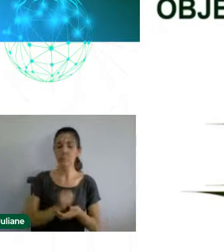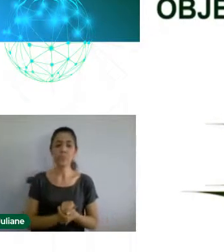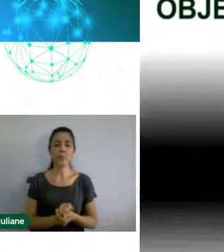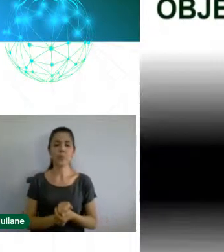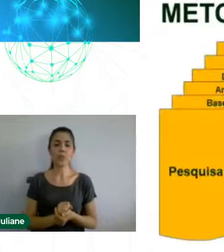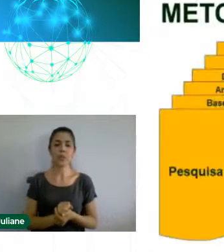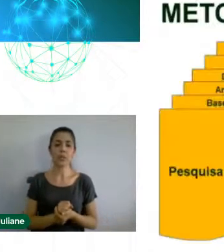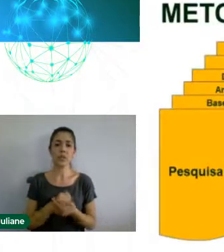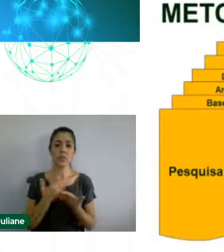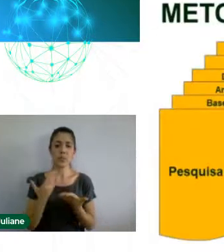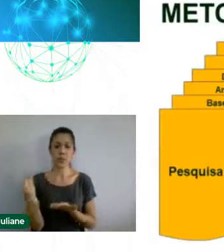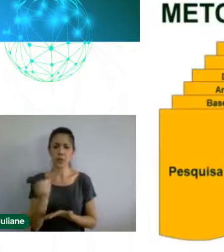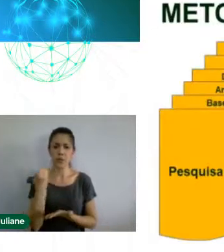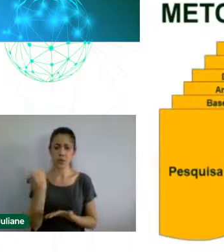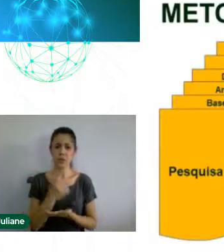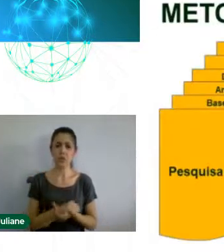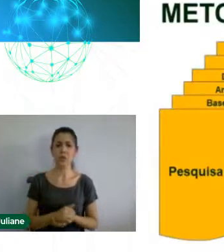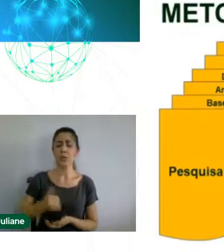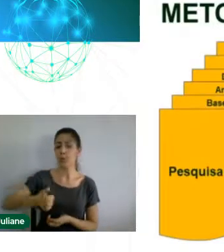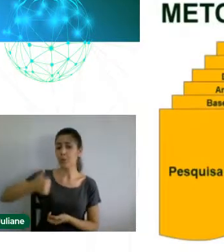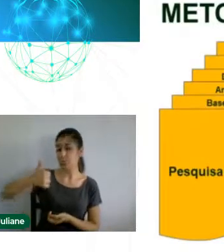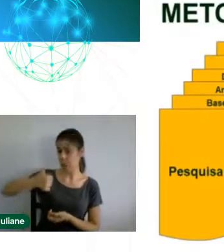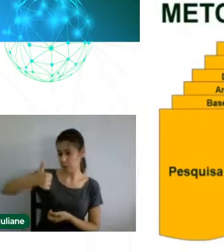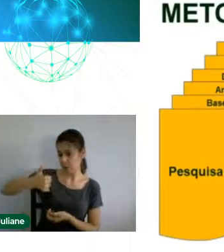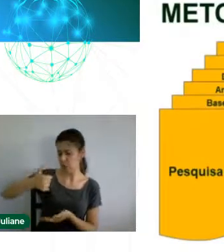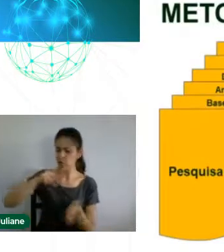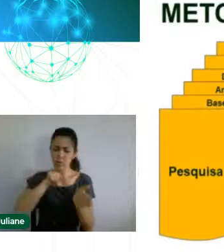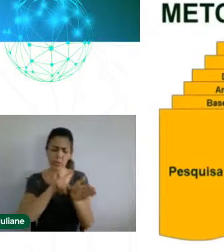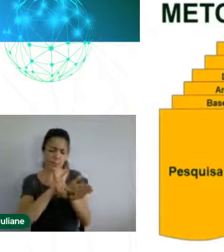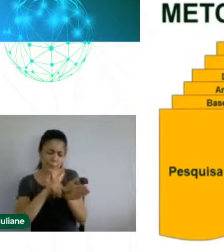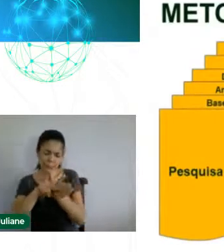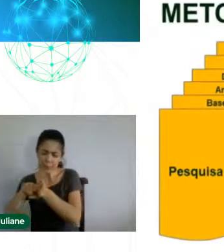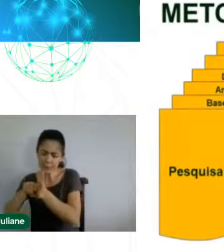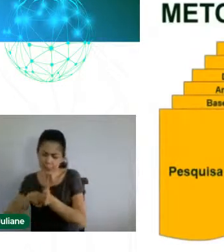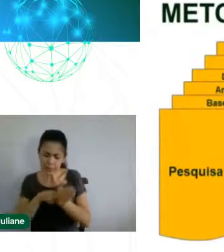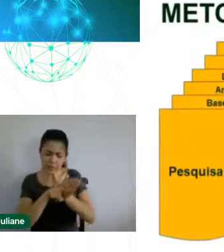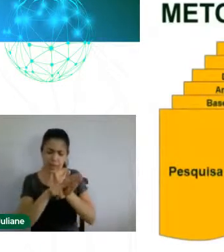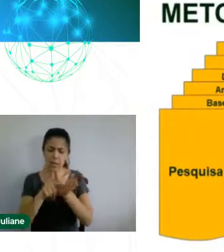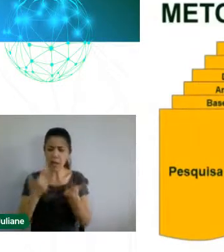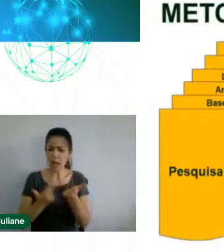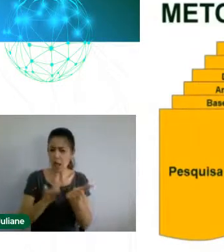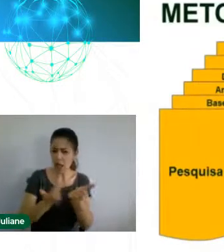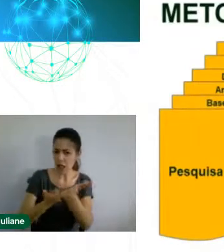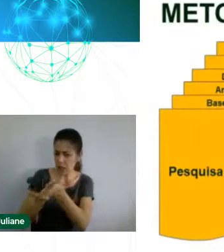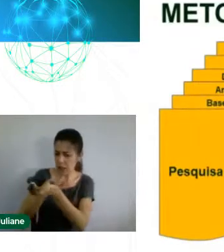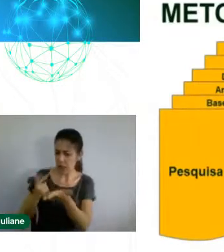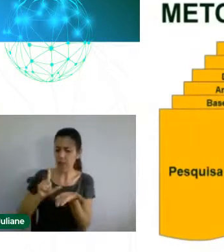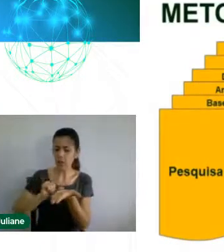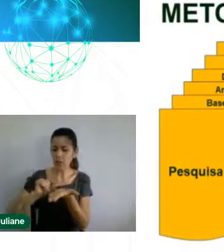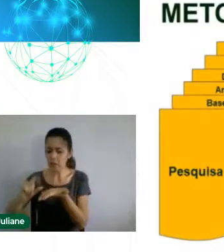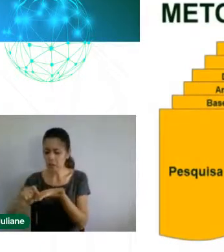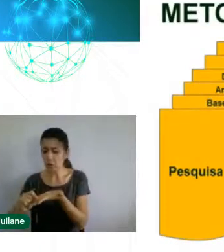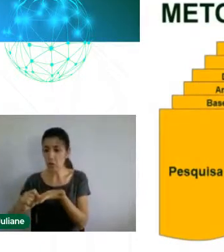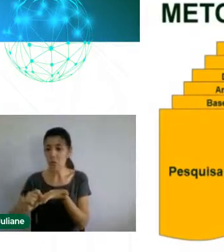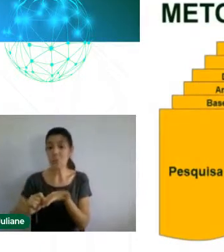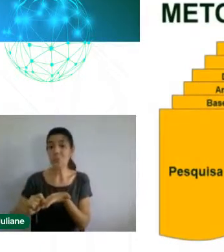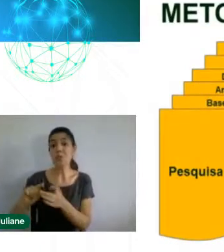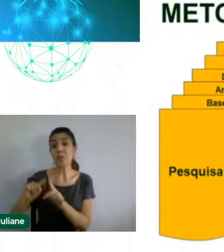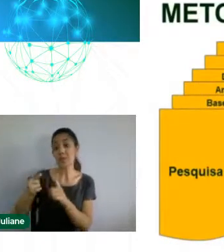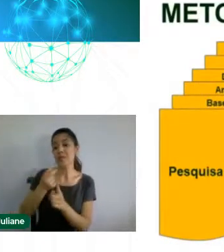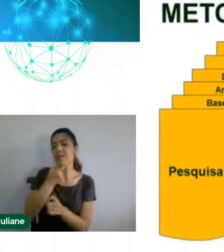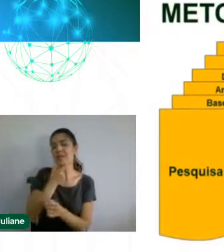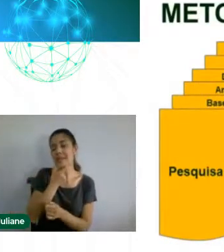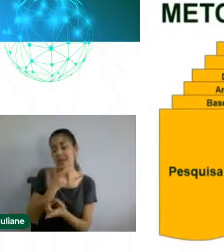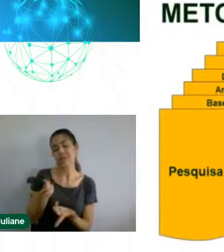a pesquisa bibliográfica em diferentes meios, como dissertações e artigos científicos, que estavam em língua estrangeira e inglesa, ao qual demandaram um longo